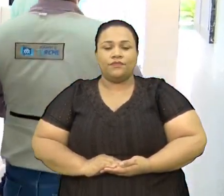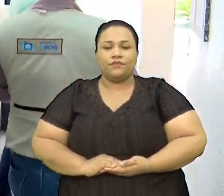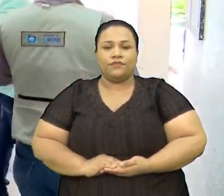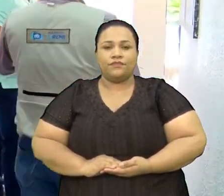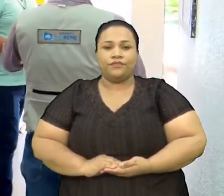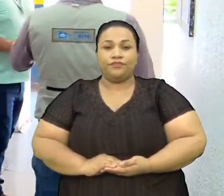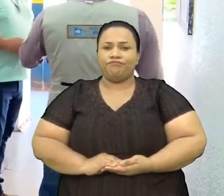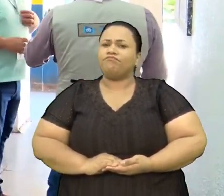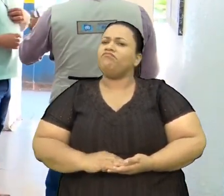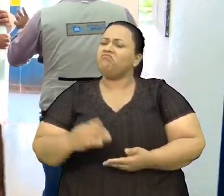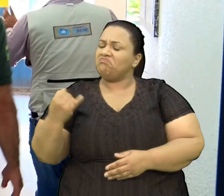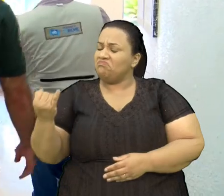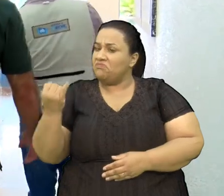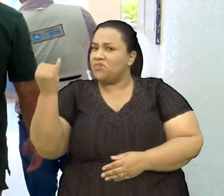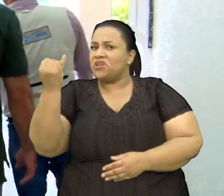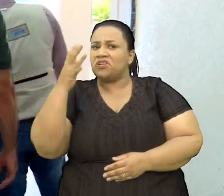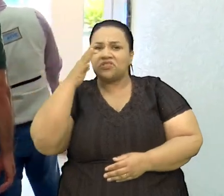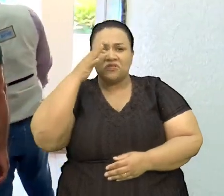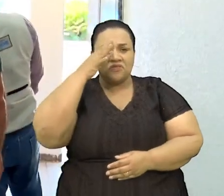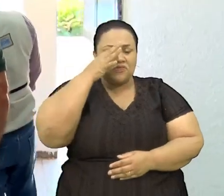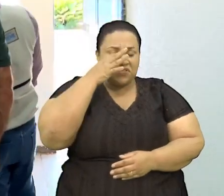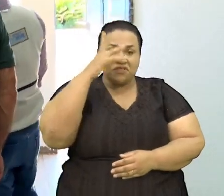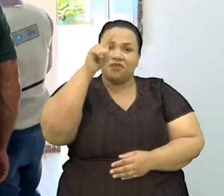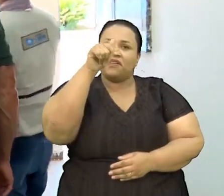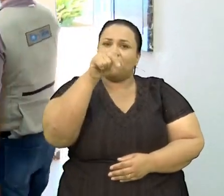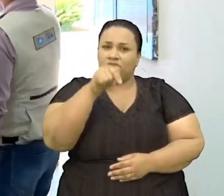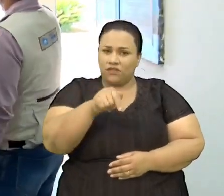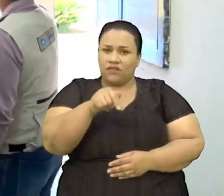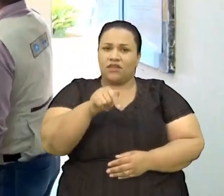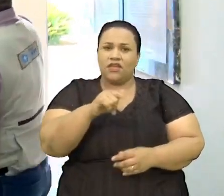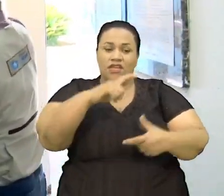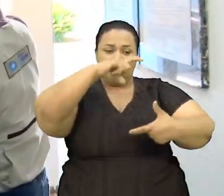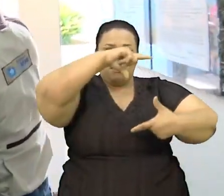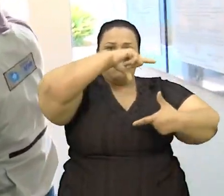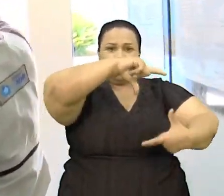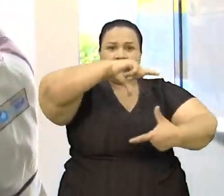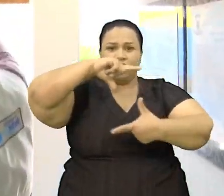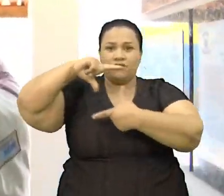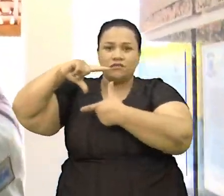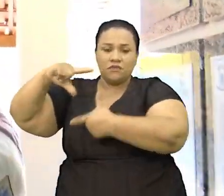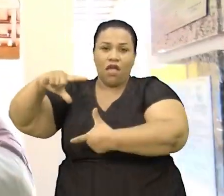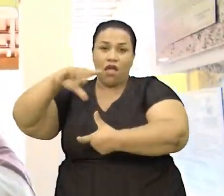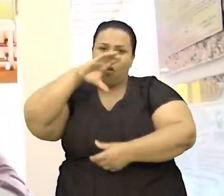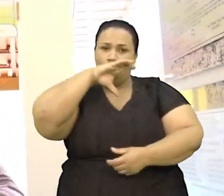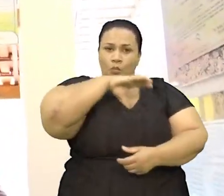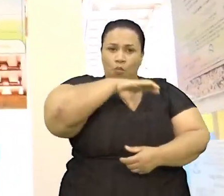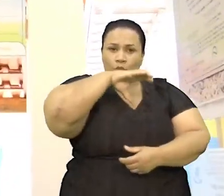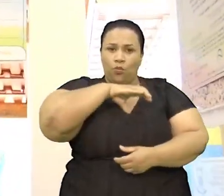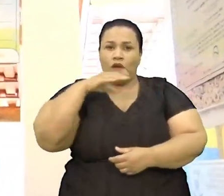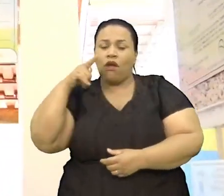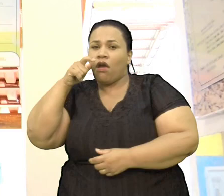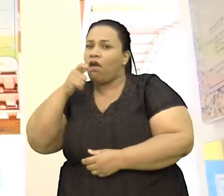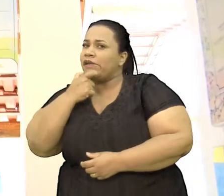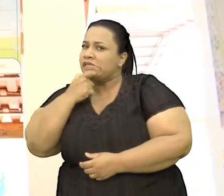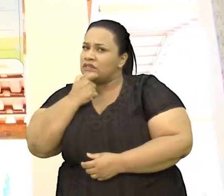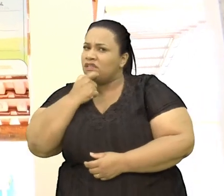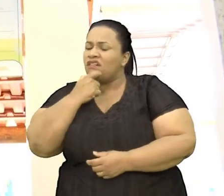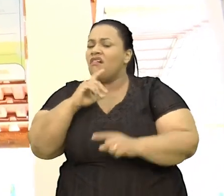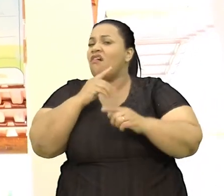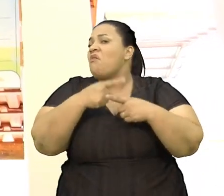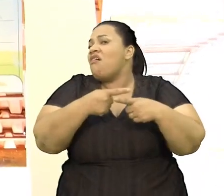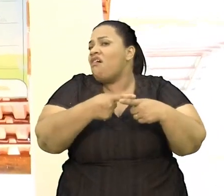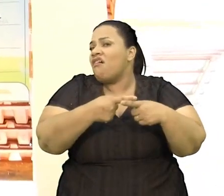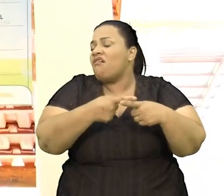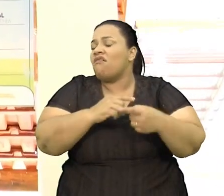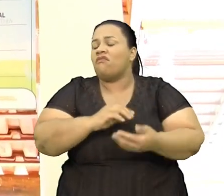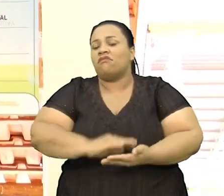Uma coisa interessante que eu estou vendo também aqui, diretor Essas placas em língua portuguesa e língua inglesa O porquê